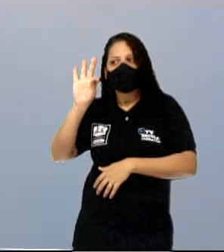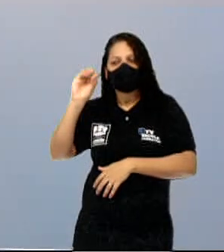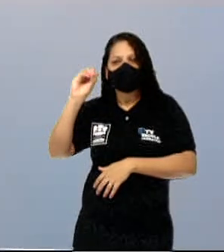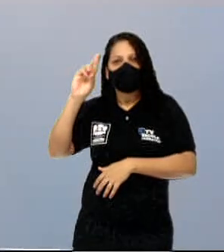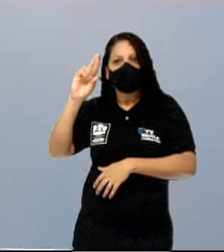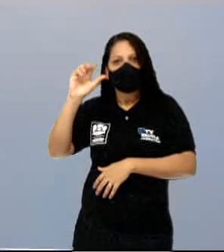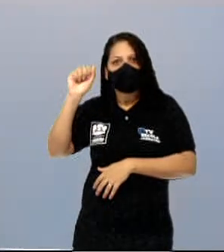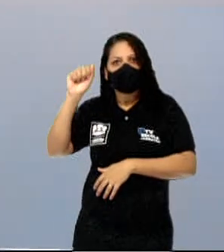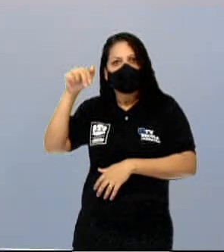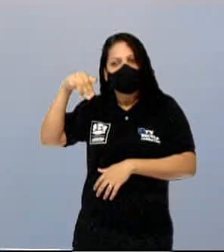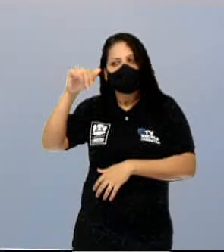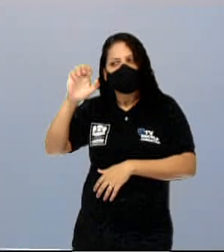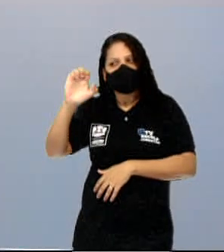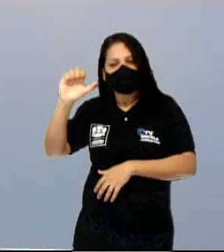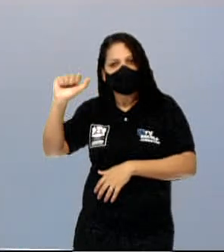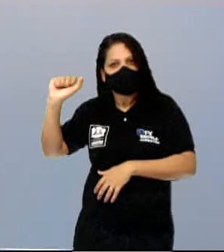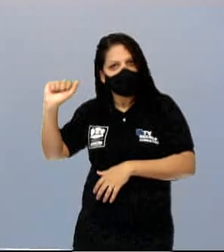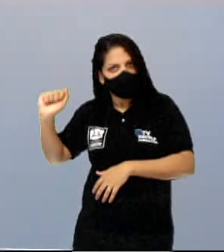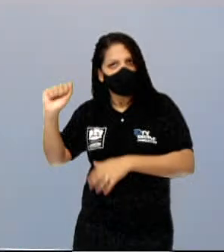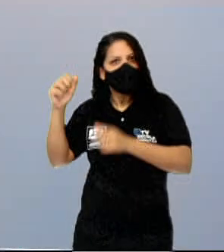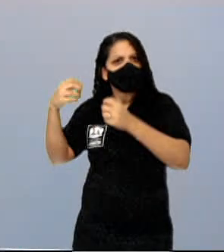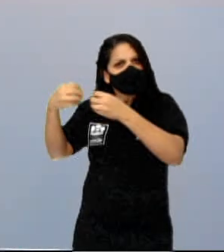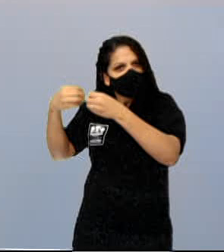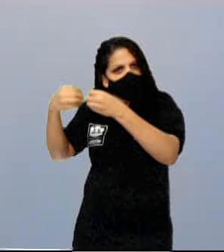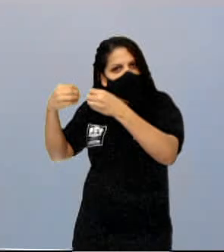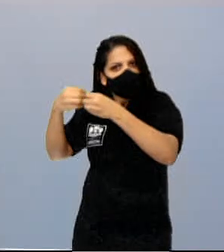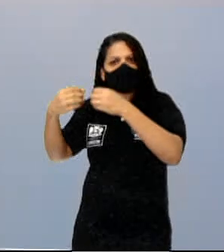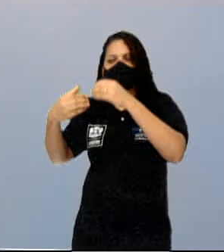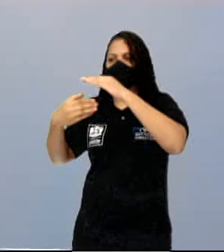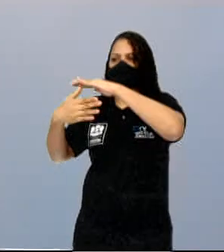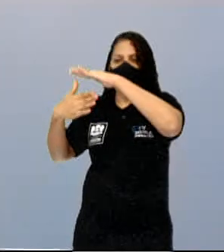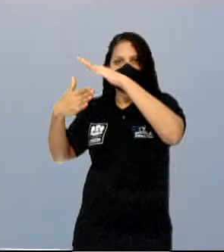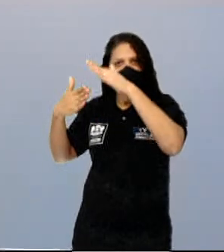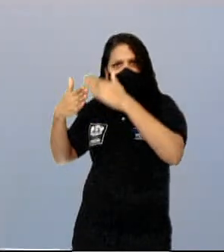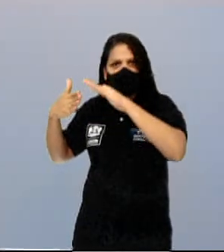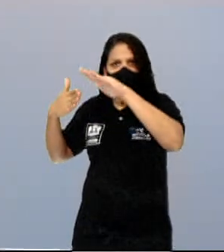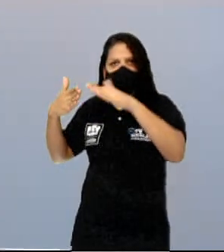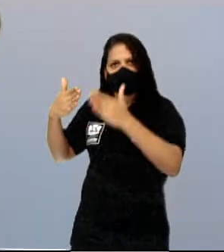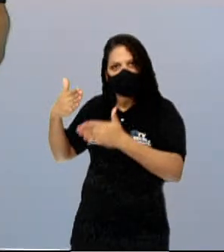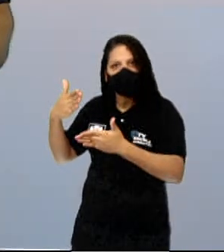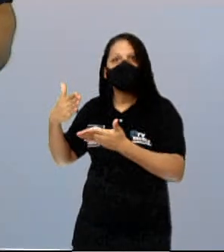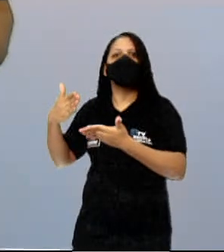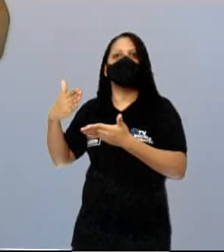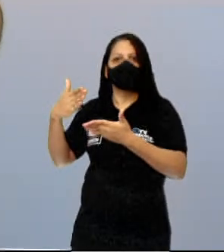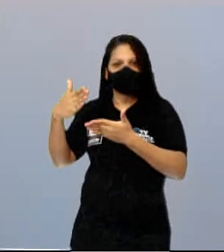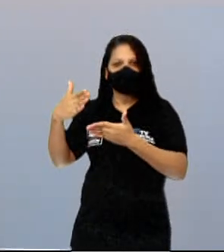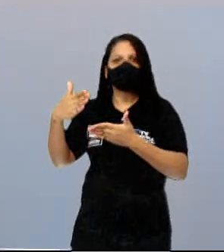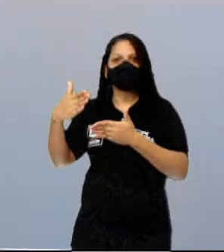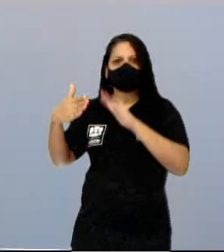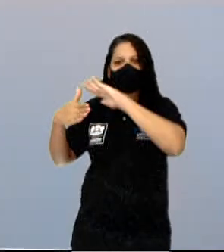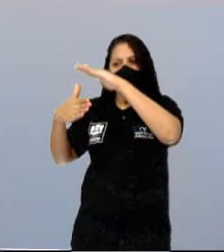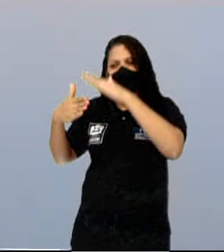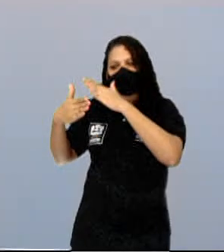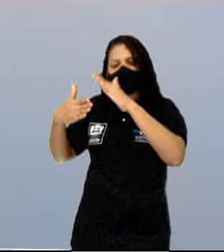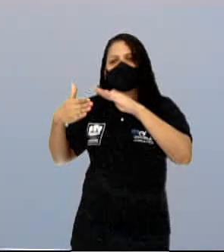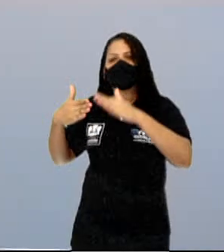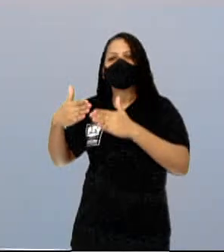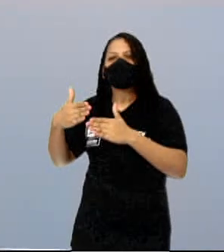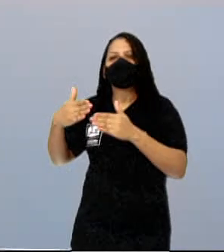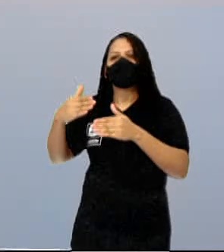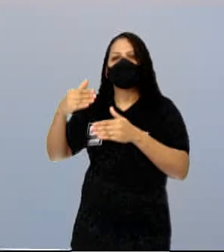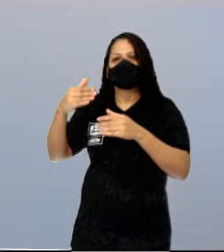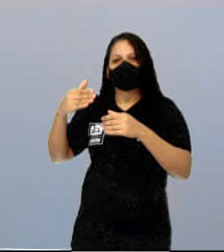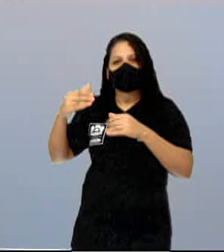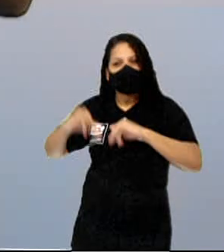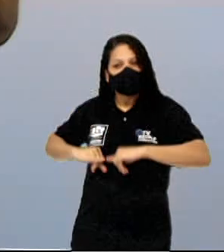Mata Atlântica, as cidades cresceram, a cana-de-açúcar foi plantada, e assim a Mata Atlântica sofreu um intenso processo